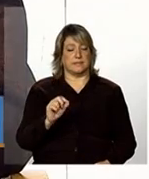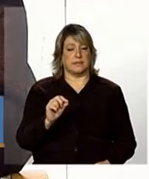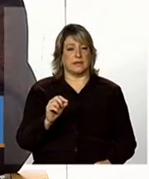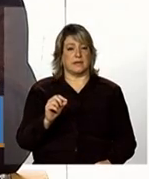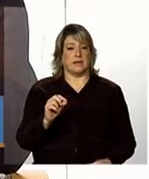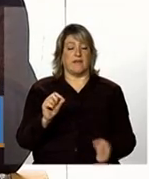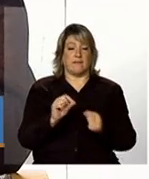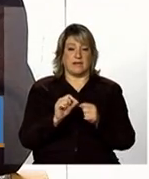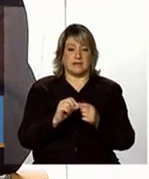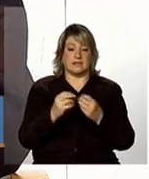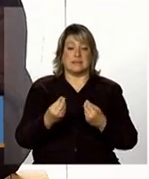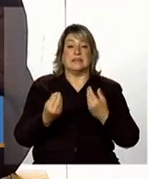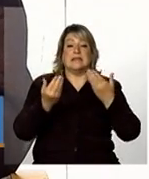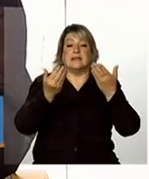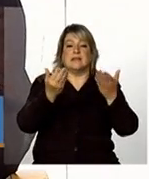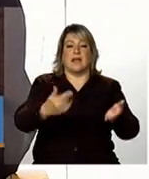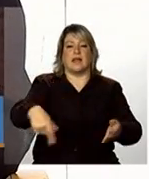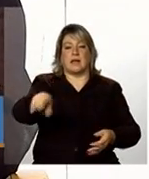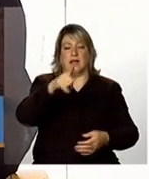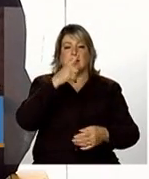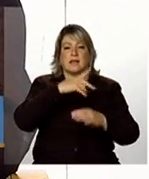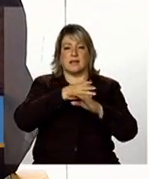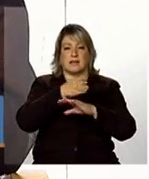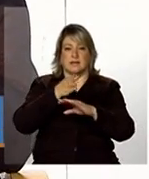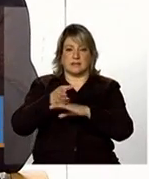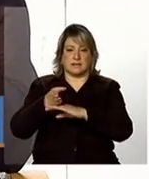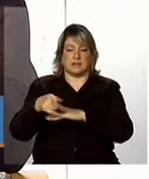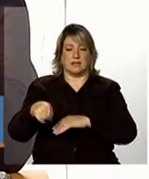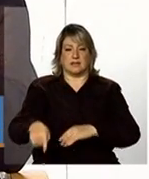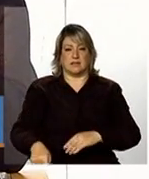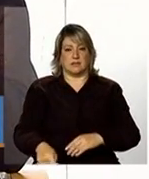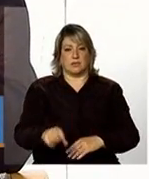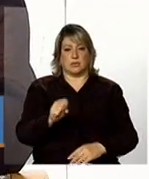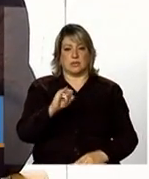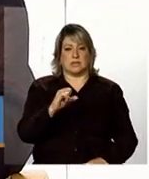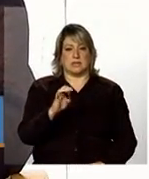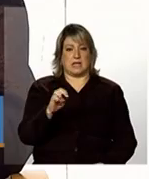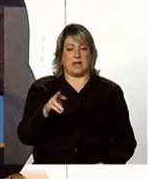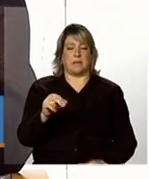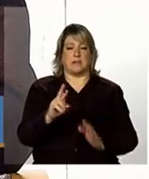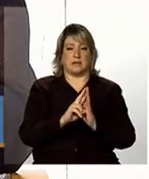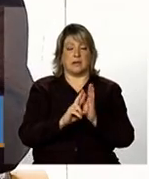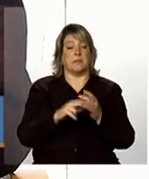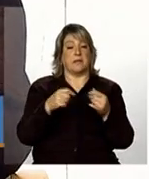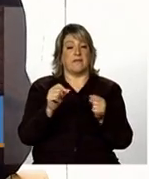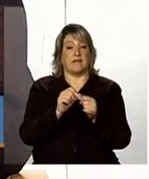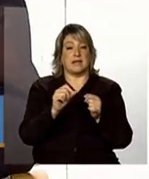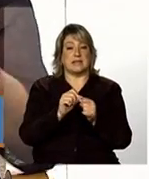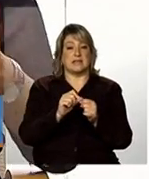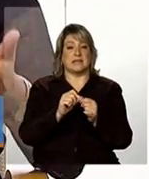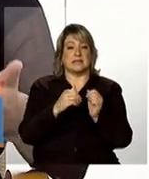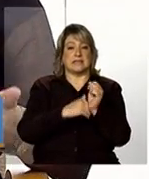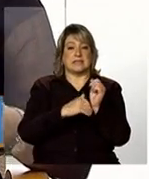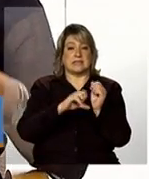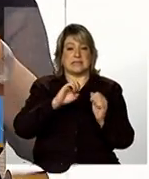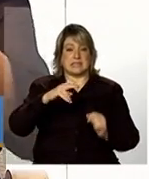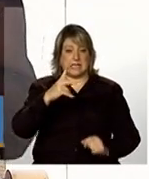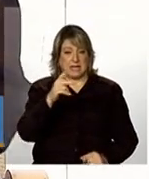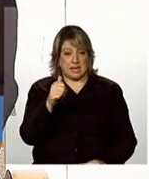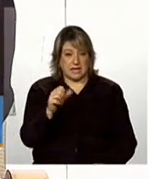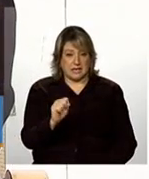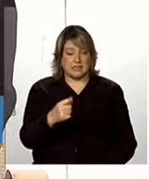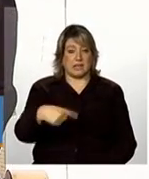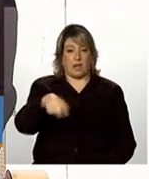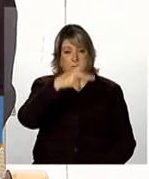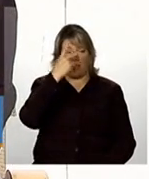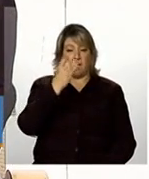acesso ao sistema de condicionalidades então ele deve gerar senhas para que as equipes dos CRAS dos CREAS da